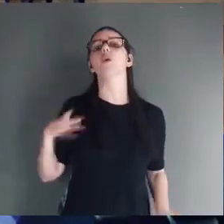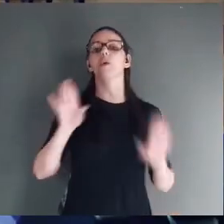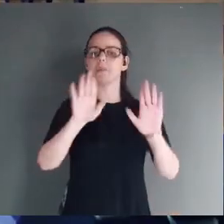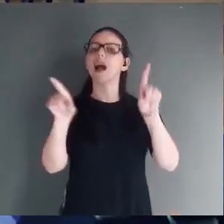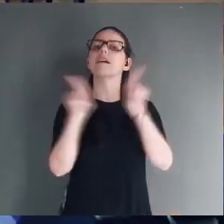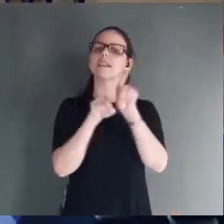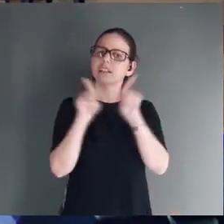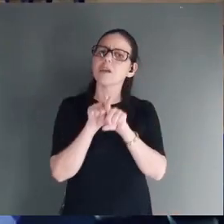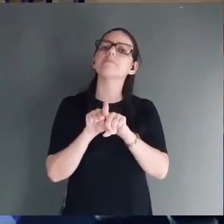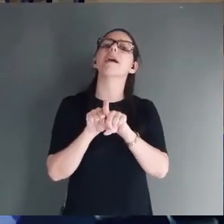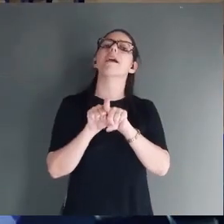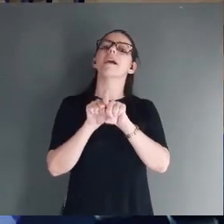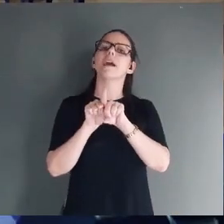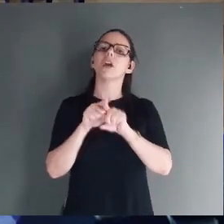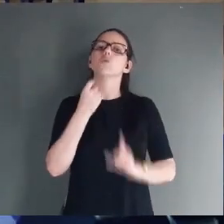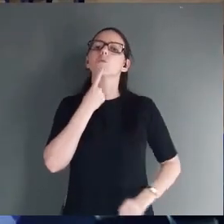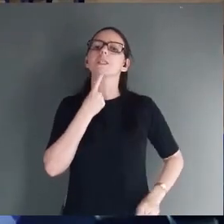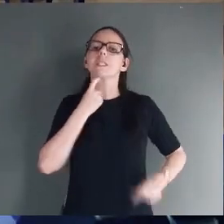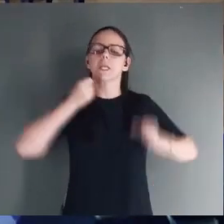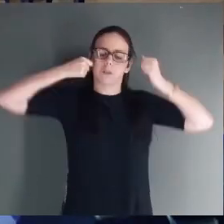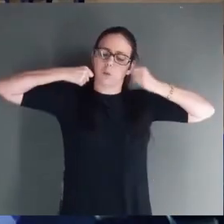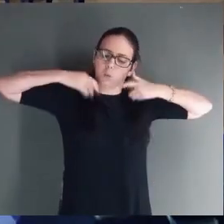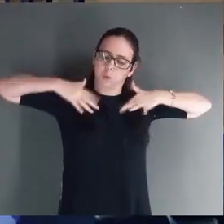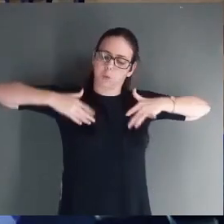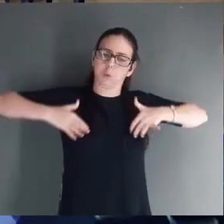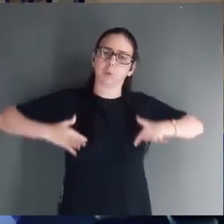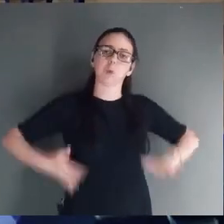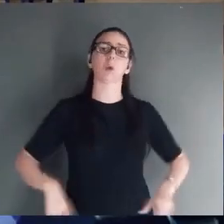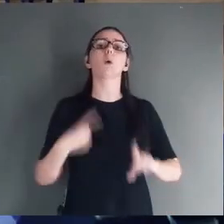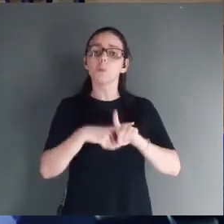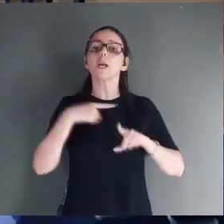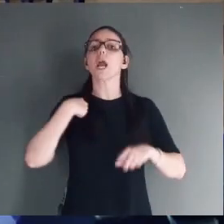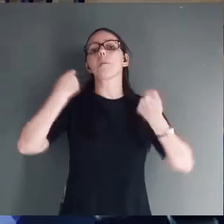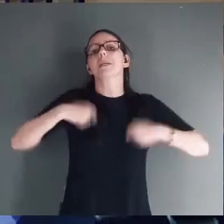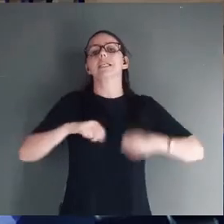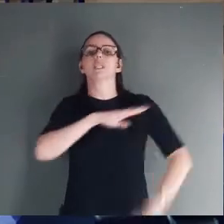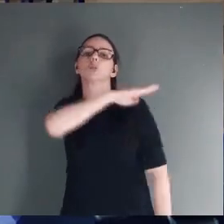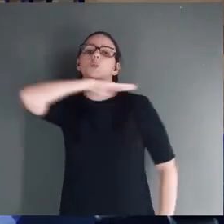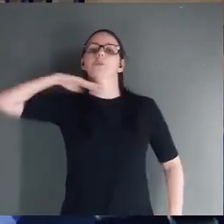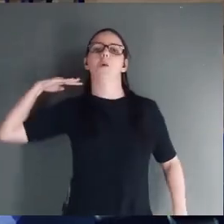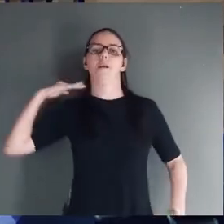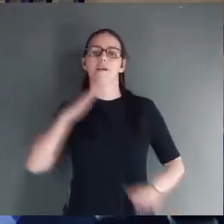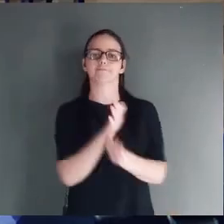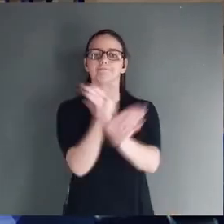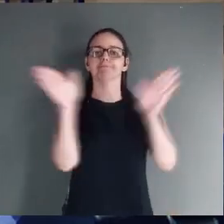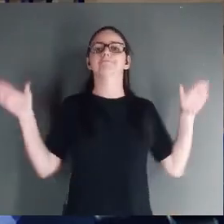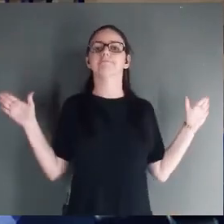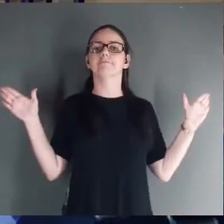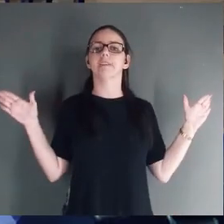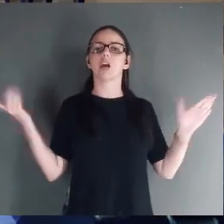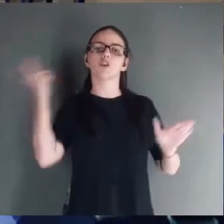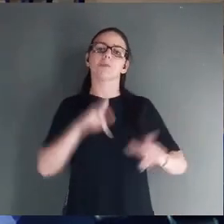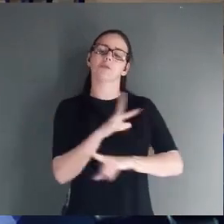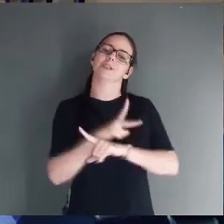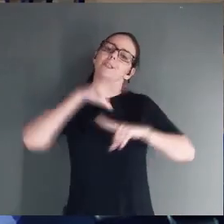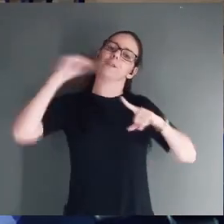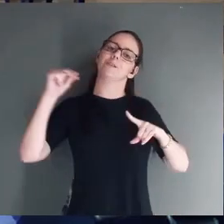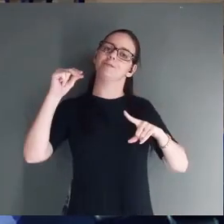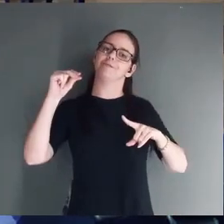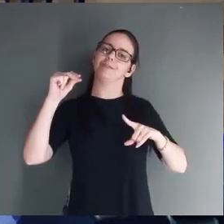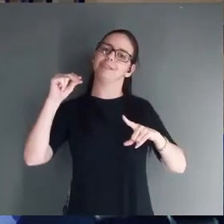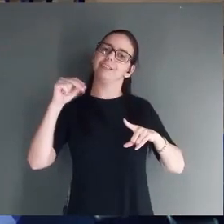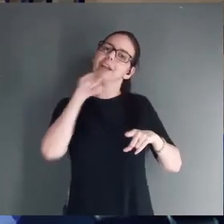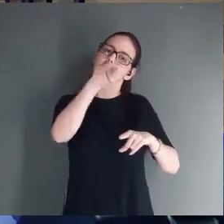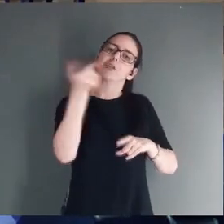sou aquele que vai derramar o sangue, porque tem que ir inocente morrer, para que todo o plano seja completo. Então, eu sou o pastor, que